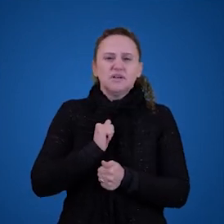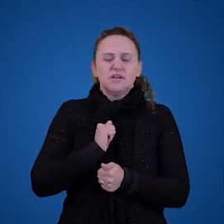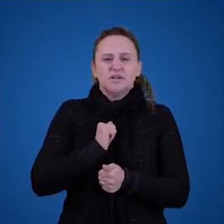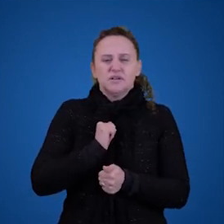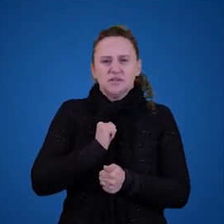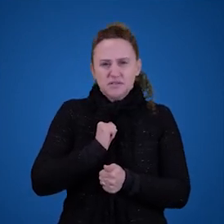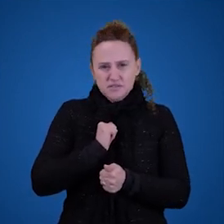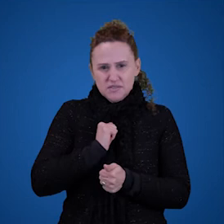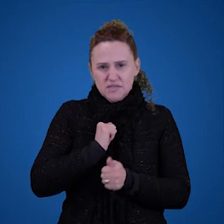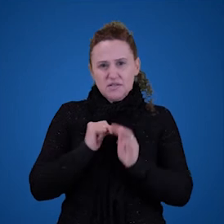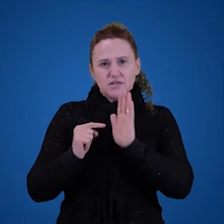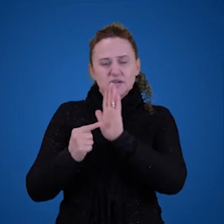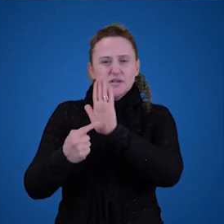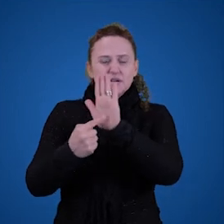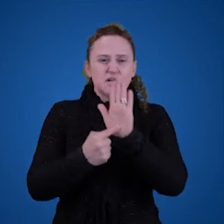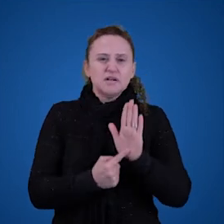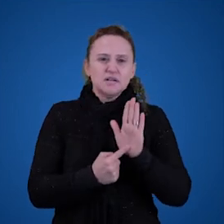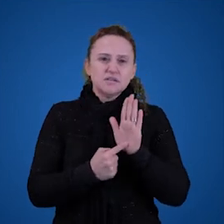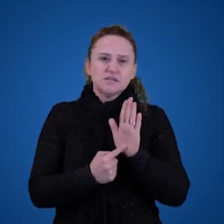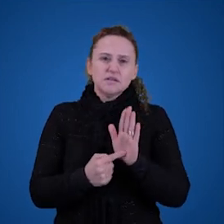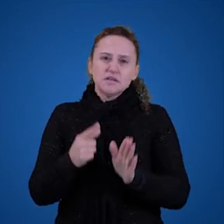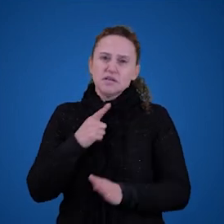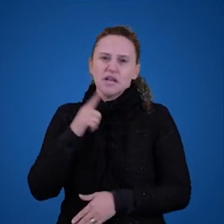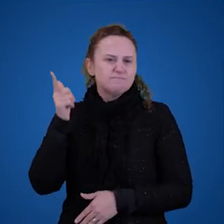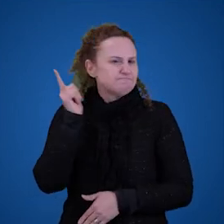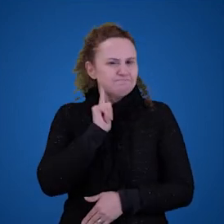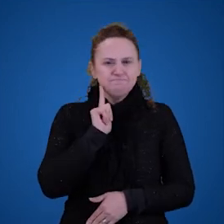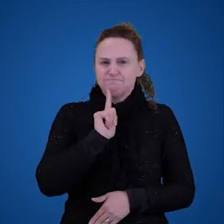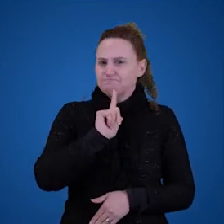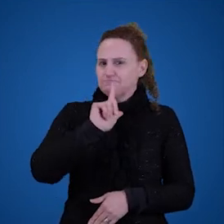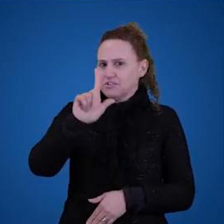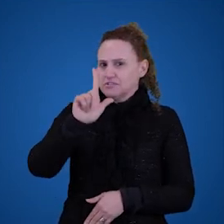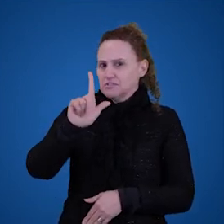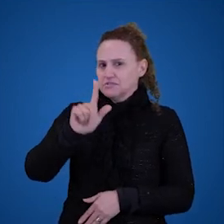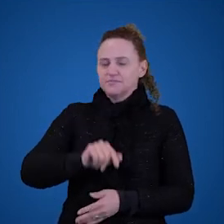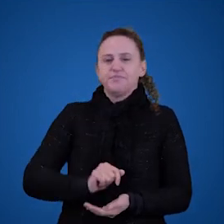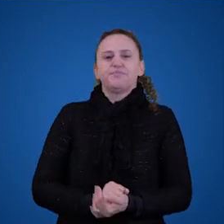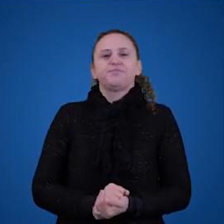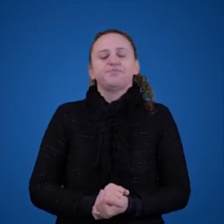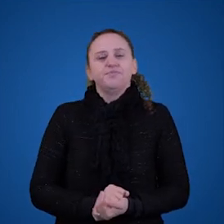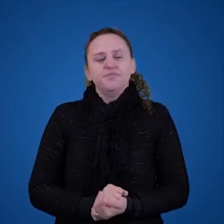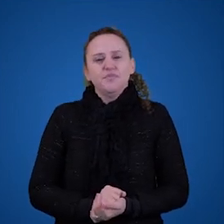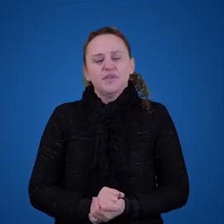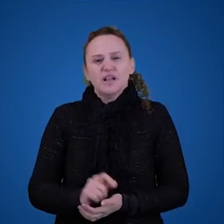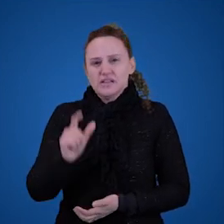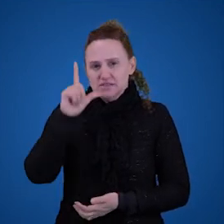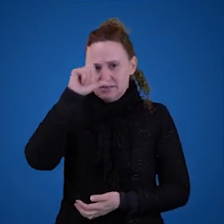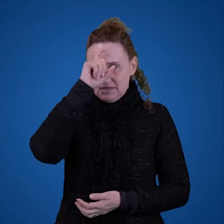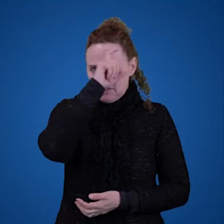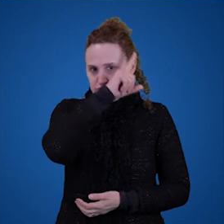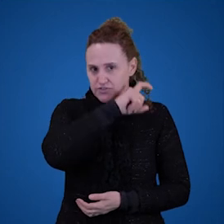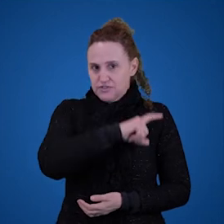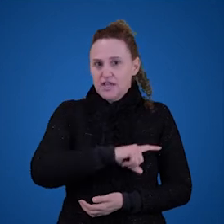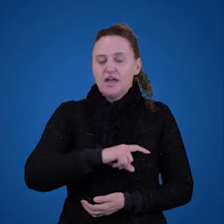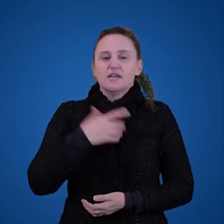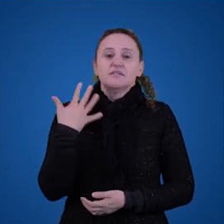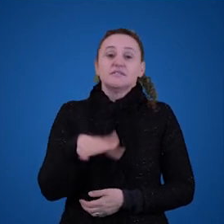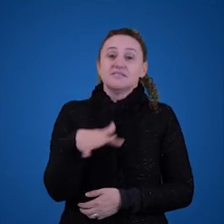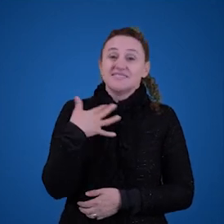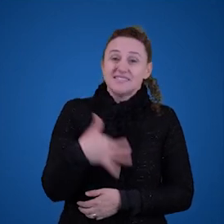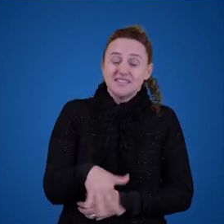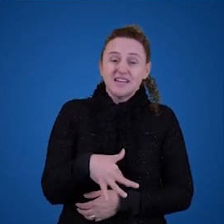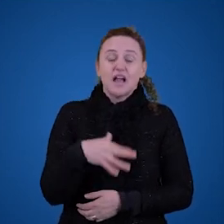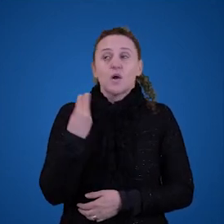inexistente demonstra que ela não consegue ou pelo menos tem grandes dificuldades de explicar como o nome de